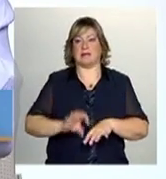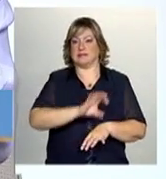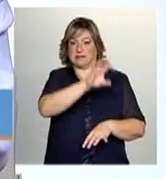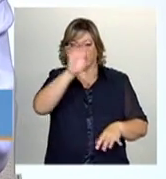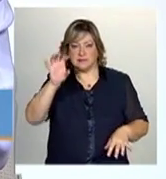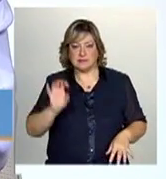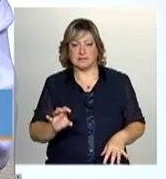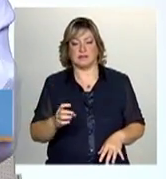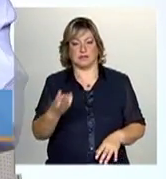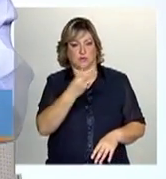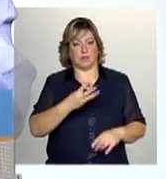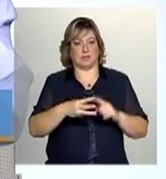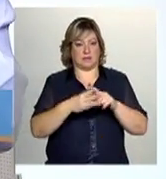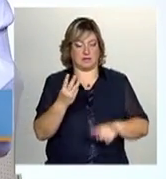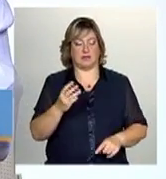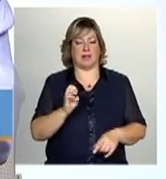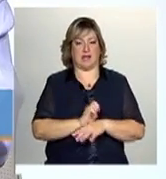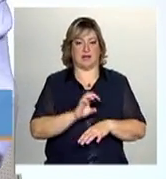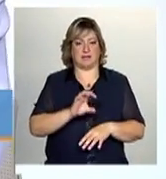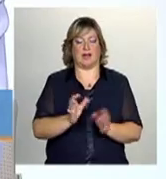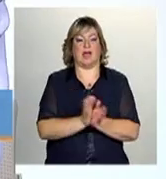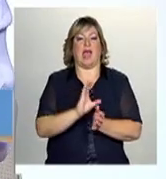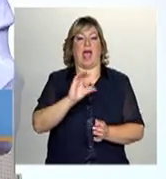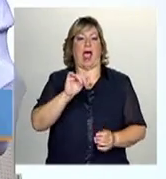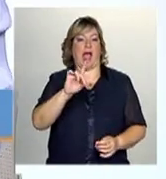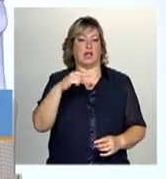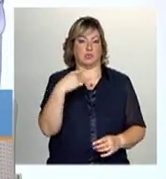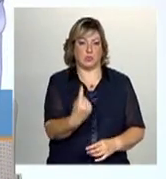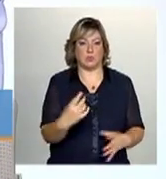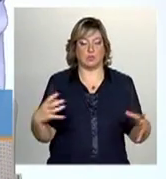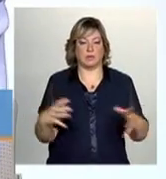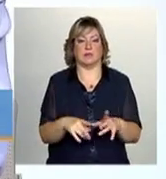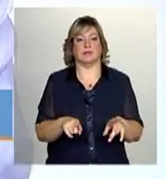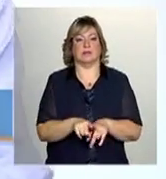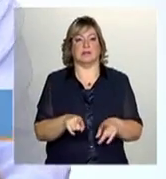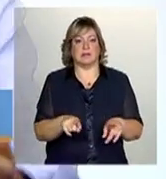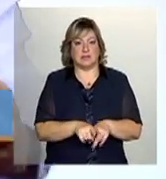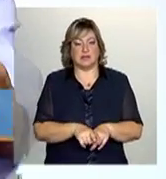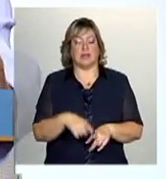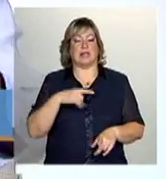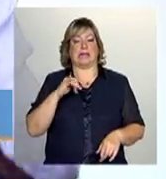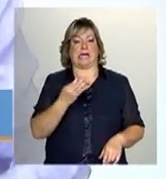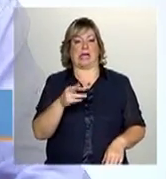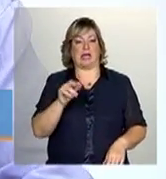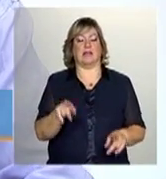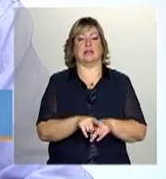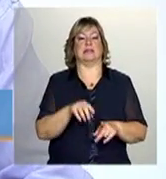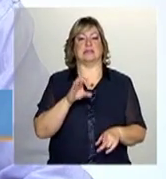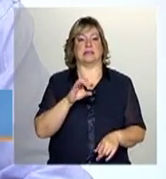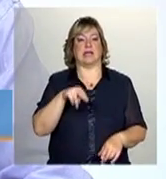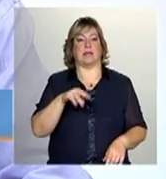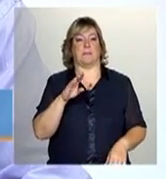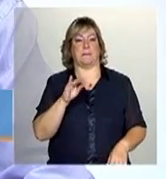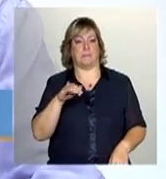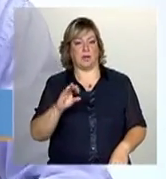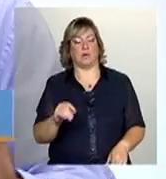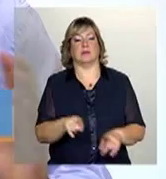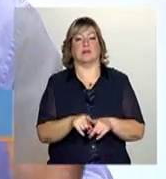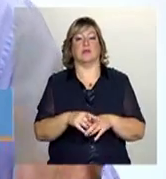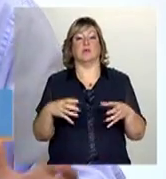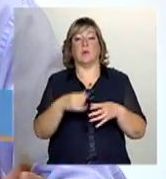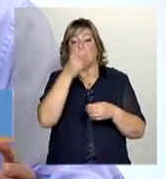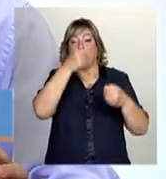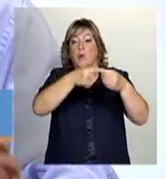respectivas, do Cadastro Único, do INCRA, do ICMBio e chamamos os municípios também. Fizemos uma